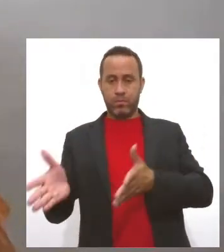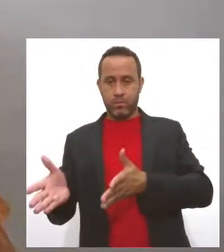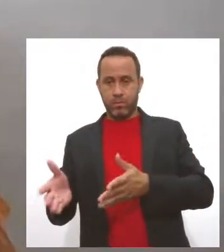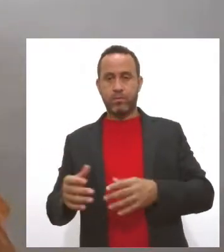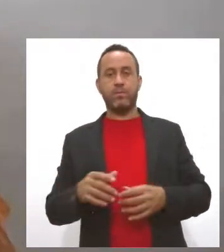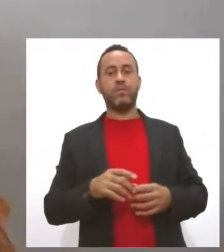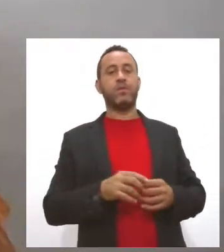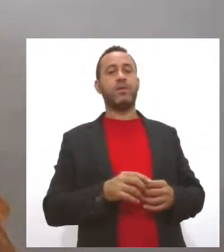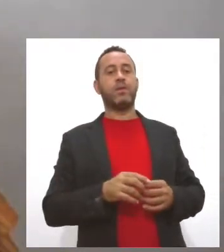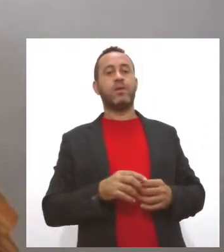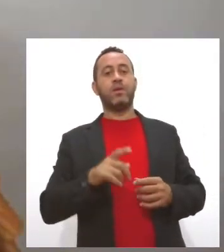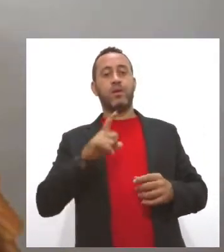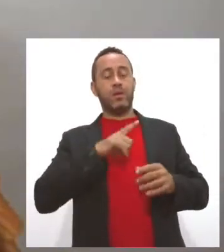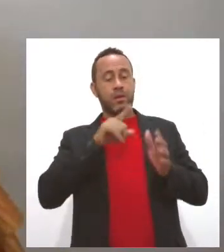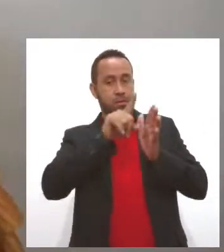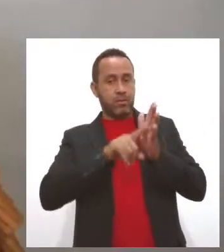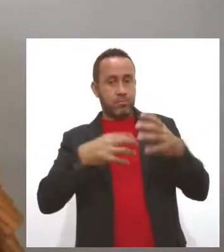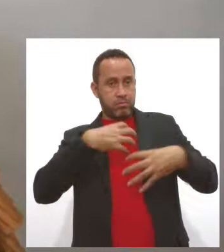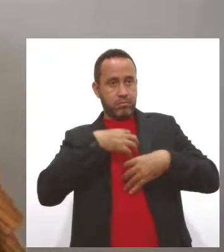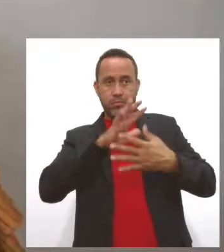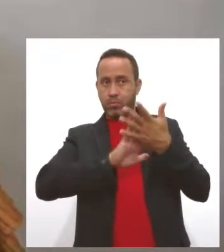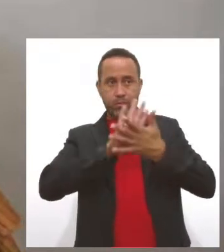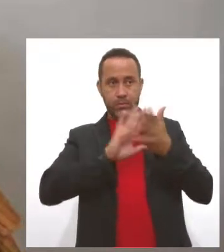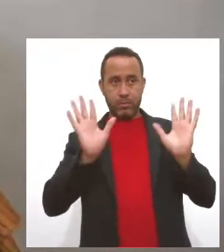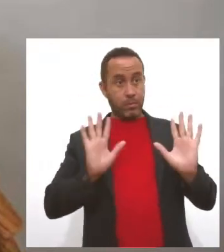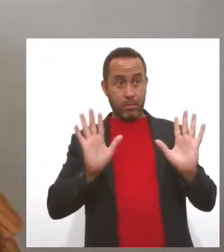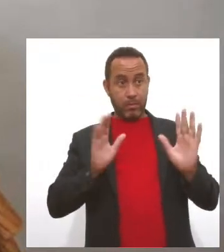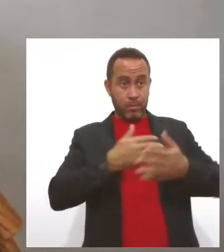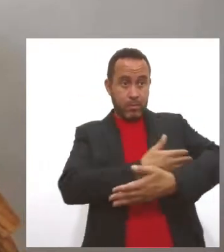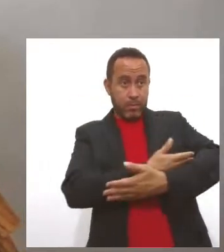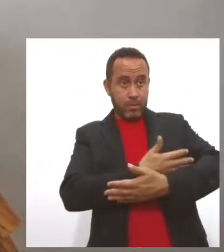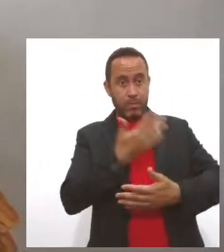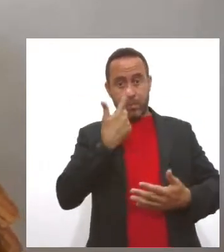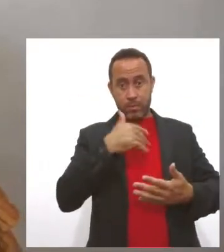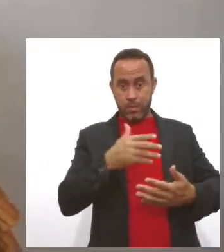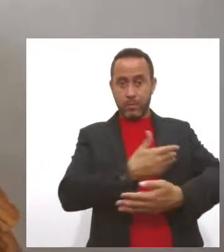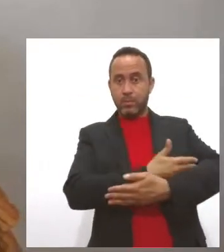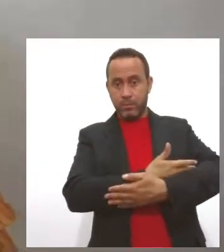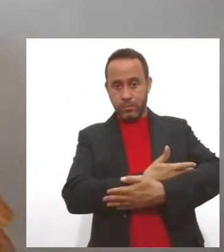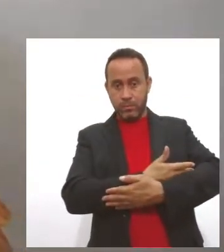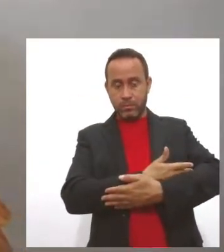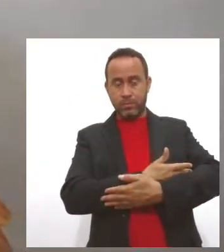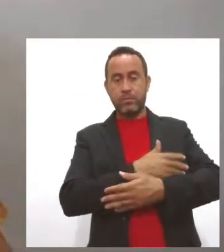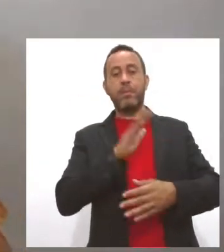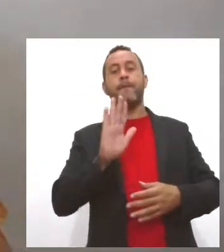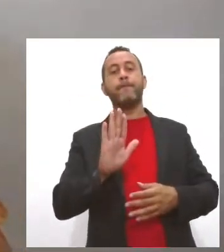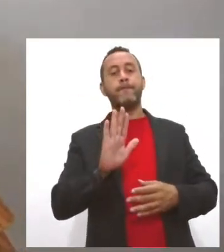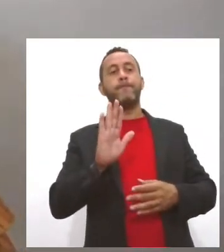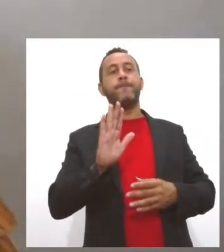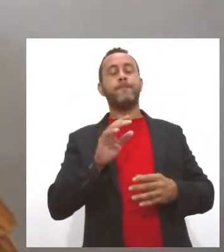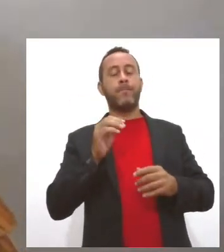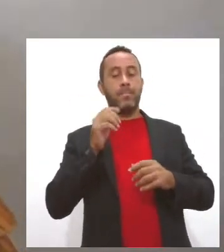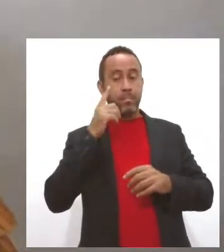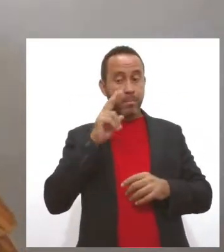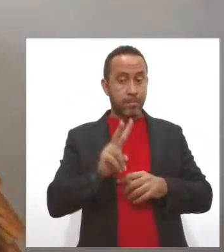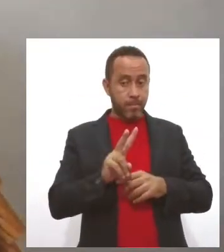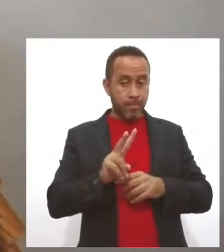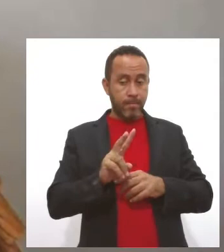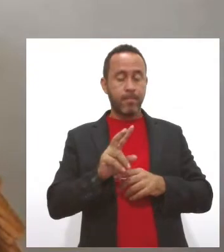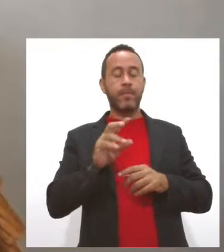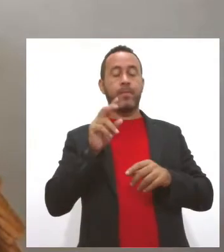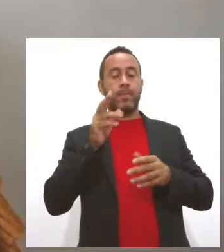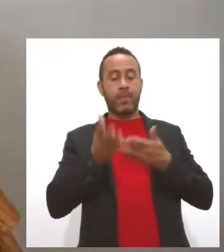apresentam sintomas, de acordo com o boletim da Secretaria Estadual de Saúde, mas depois daquele exame do PCR, foi